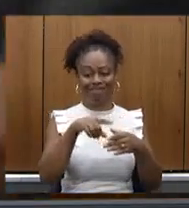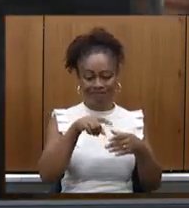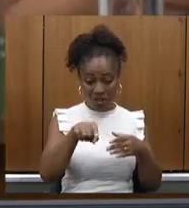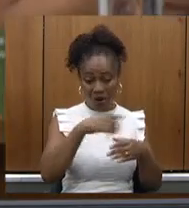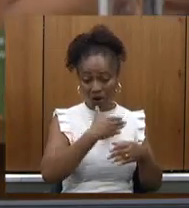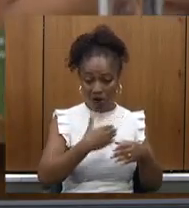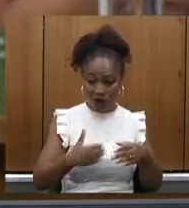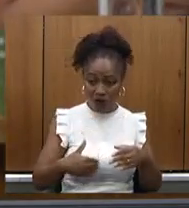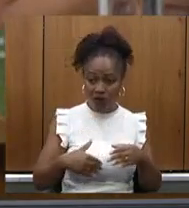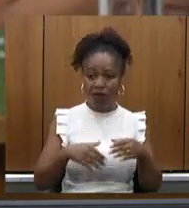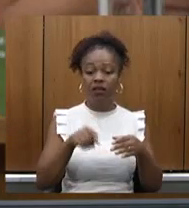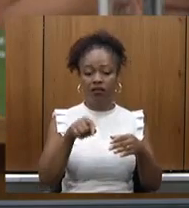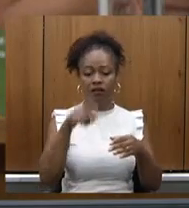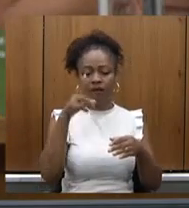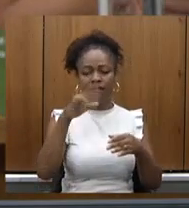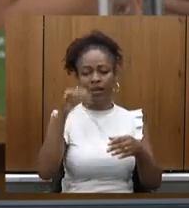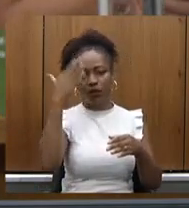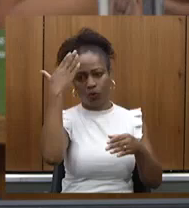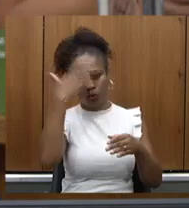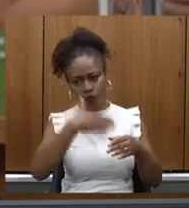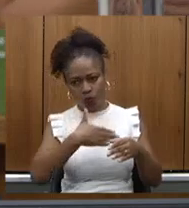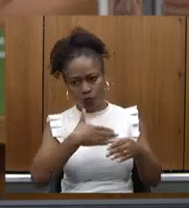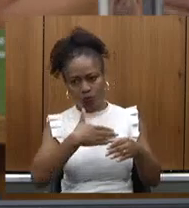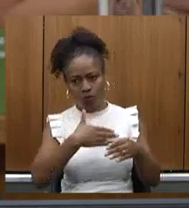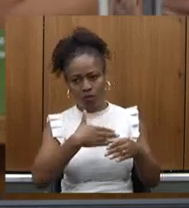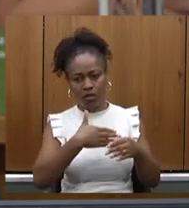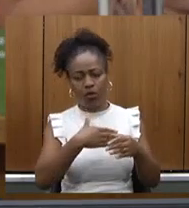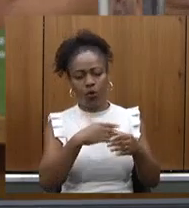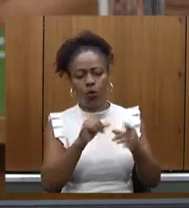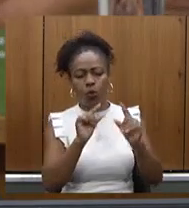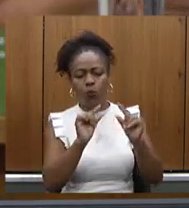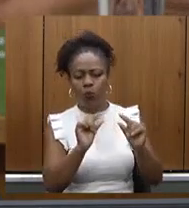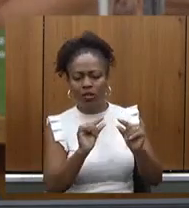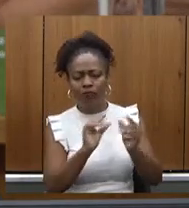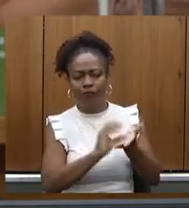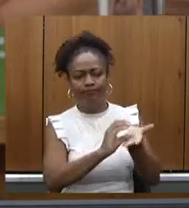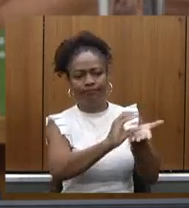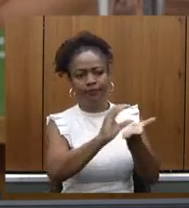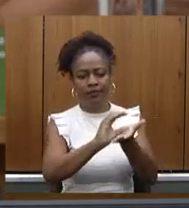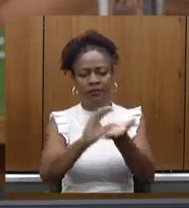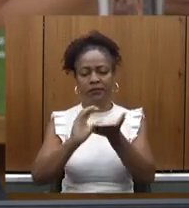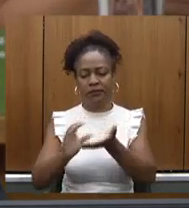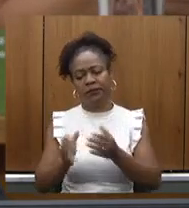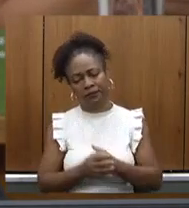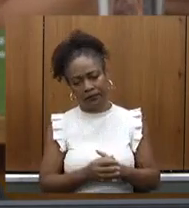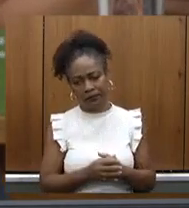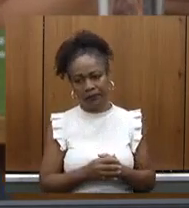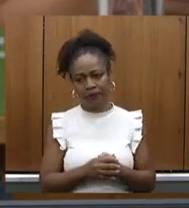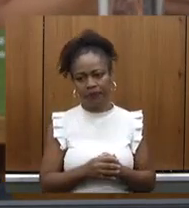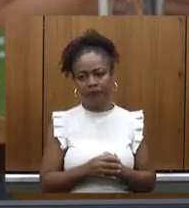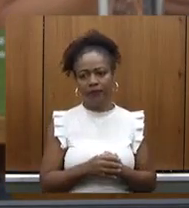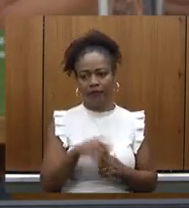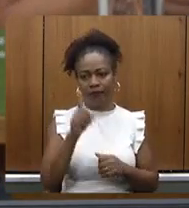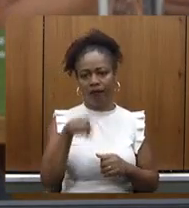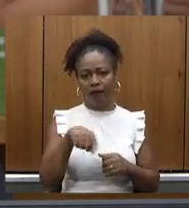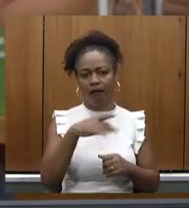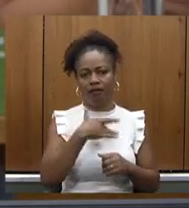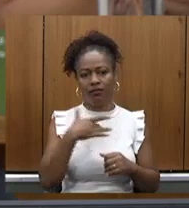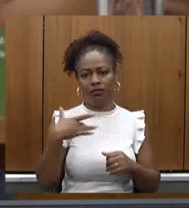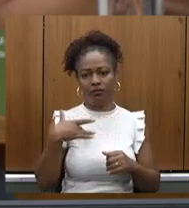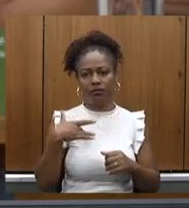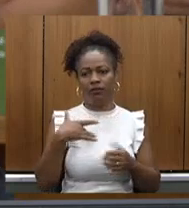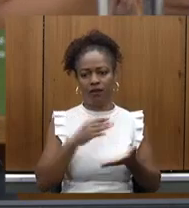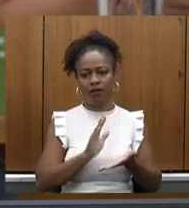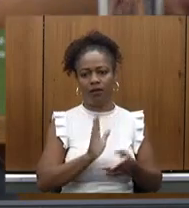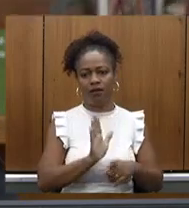de não cumprir o mínimo constitucional financeiro então é um legado que a saúde vai esse governo está deixando